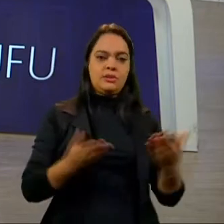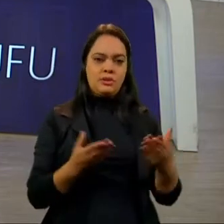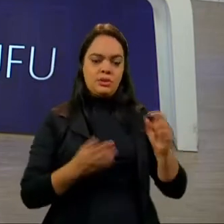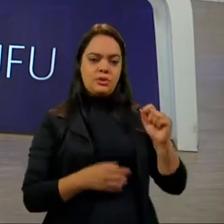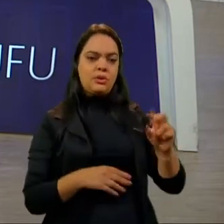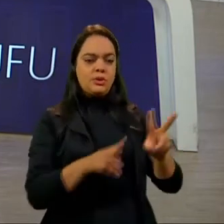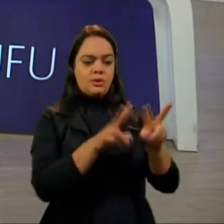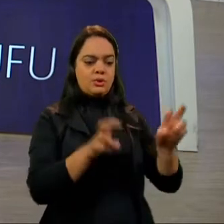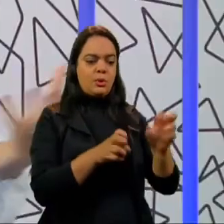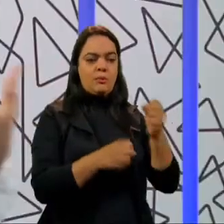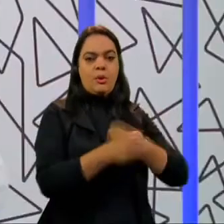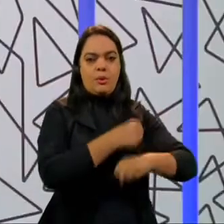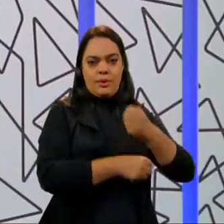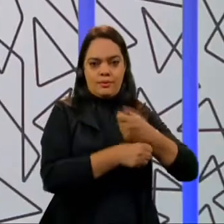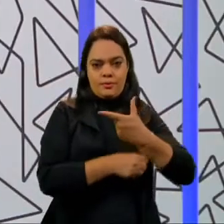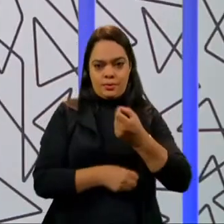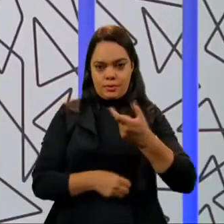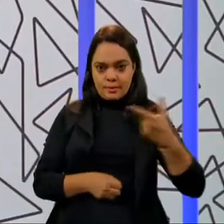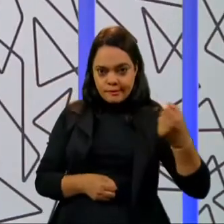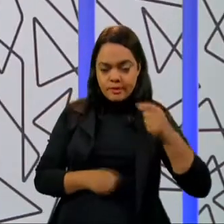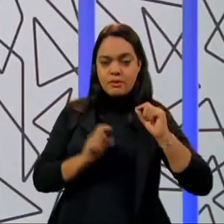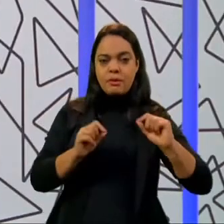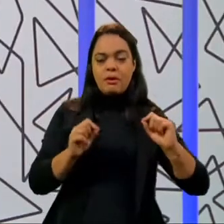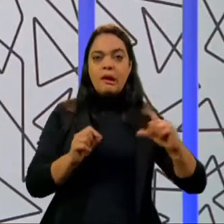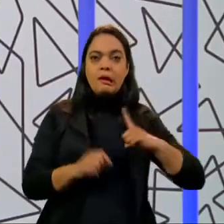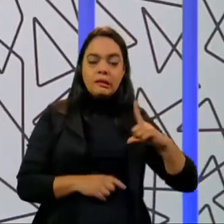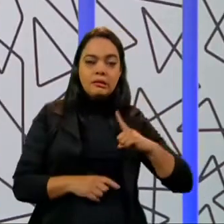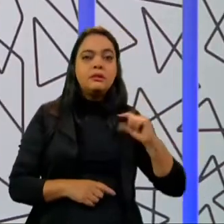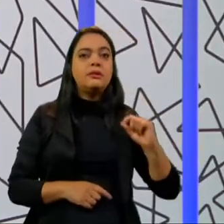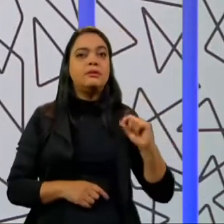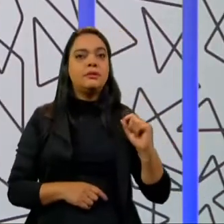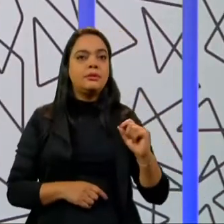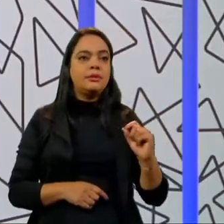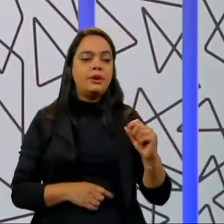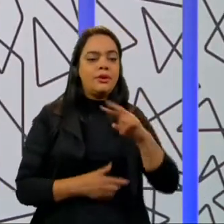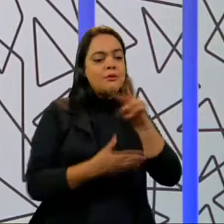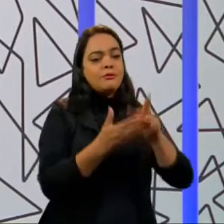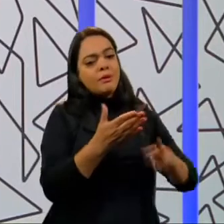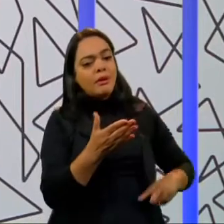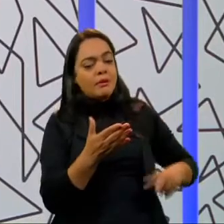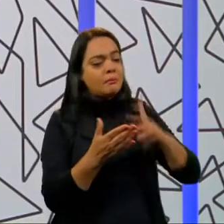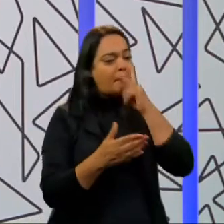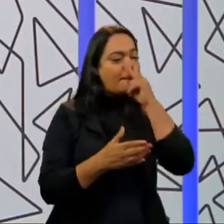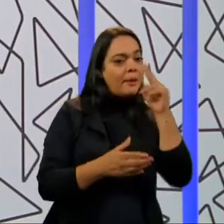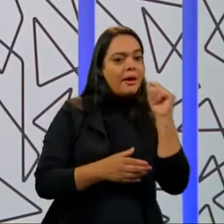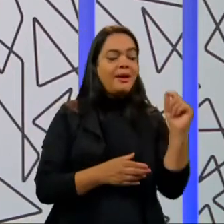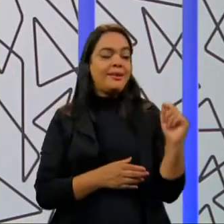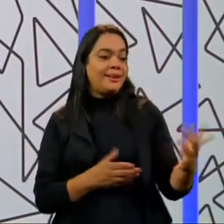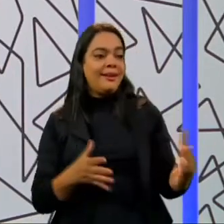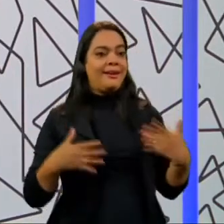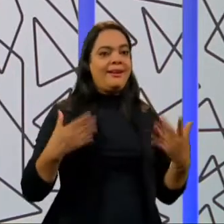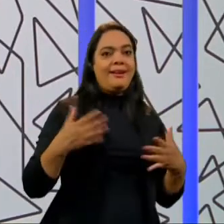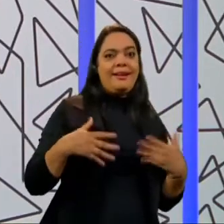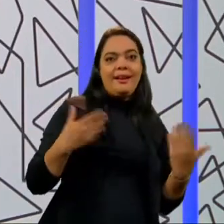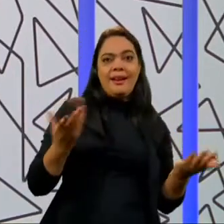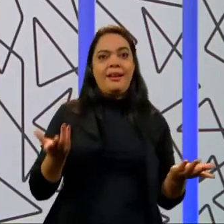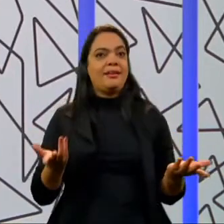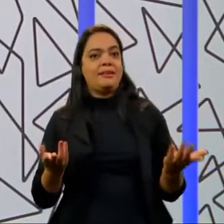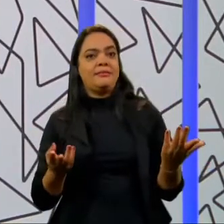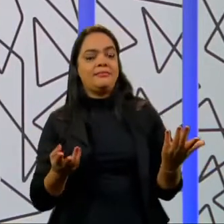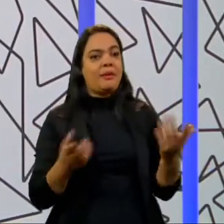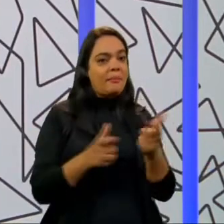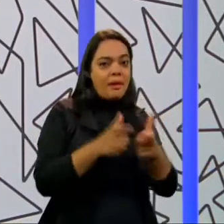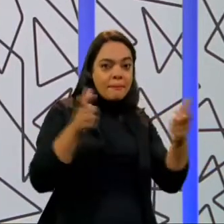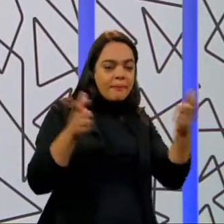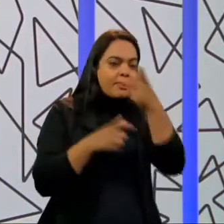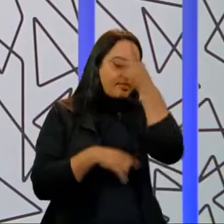referentes ao ano de 2020, eles foram vistos com uma certa, eles foram lidos, com uma certa euforia por boa